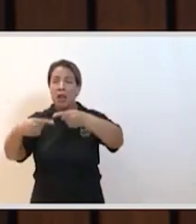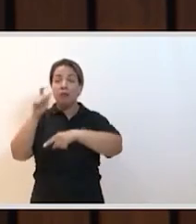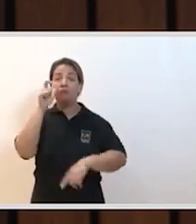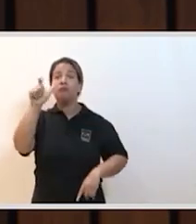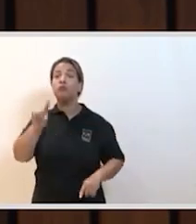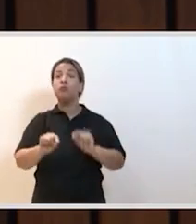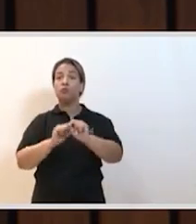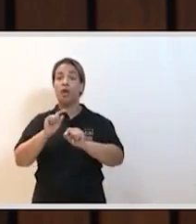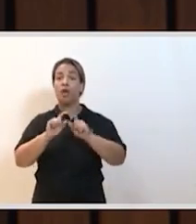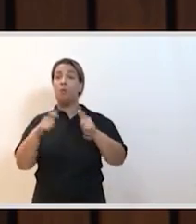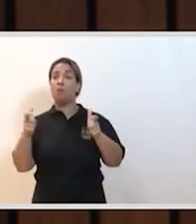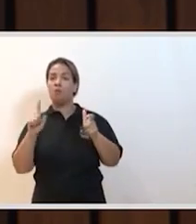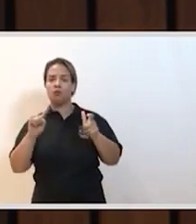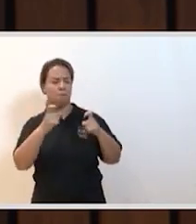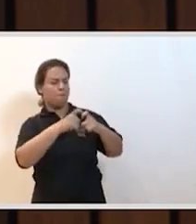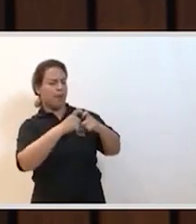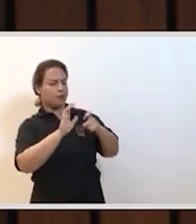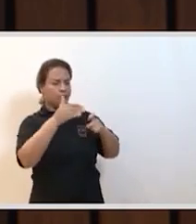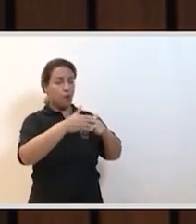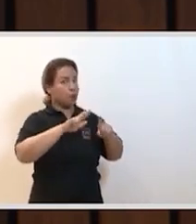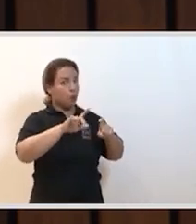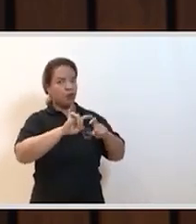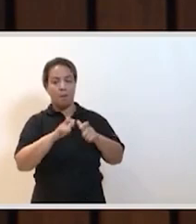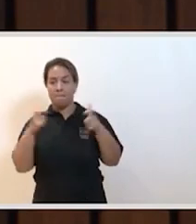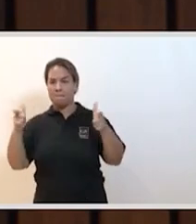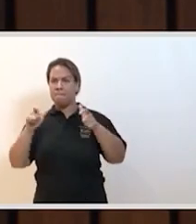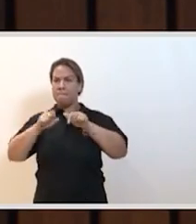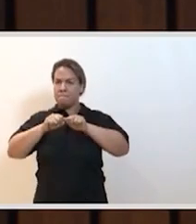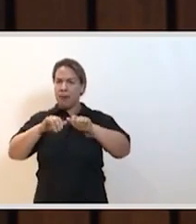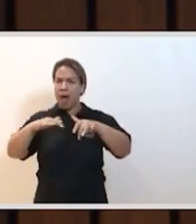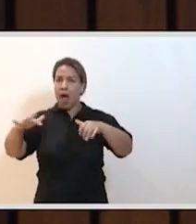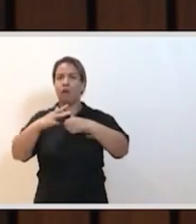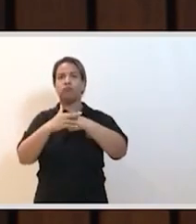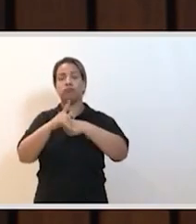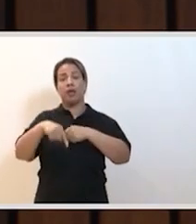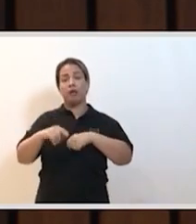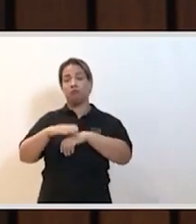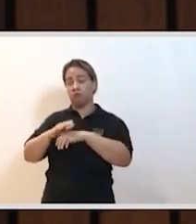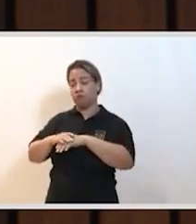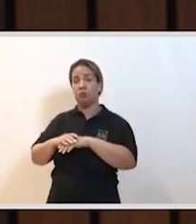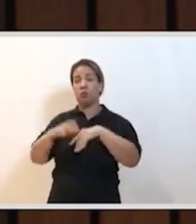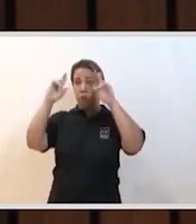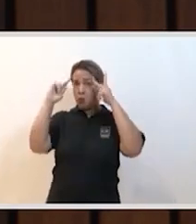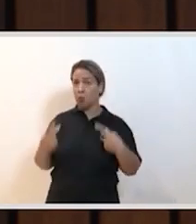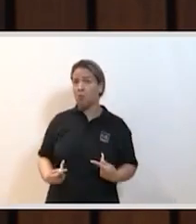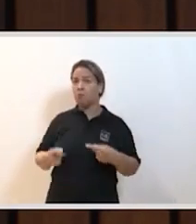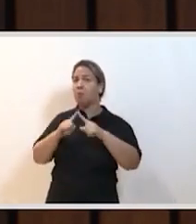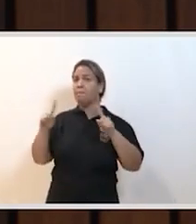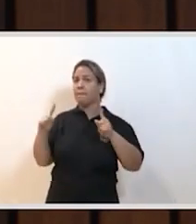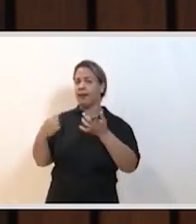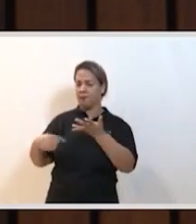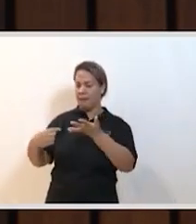para além da questão médica ou da questão de uma epidemia, para a questão do essencialmente humano, mas ele também levanta